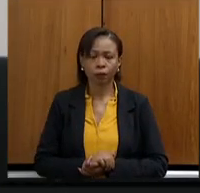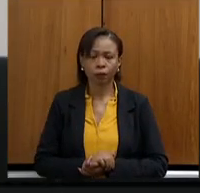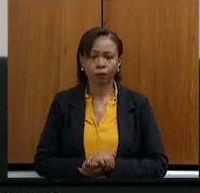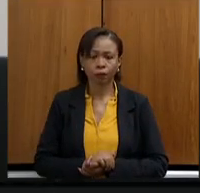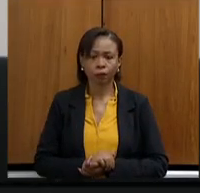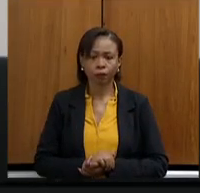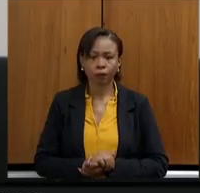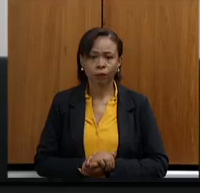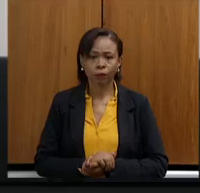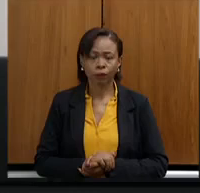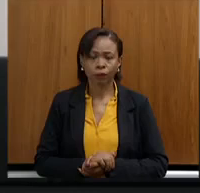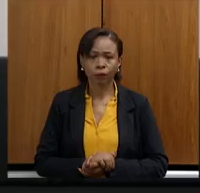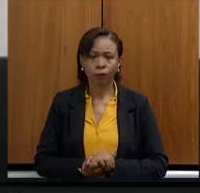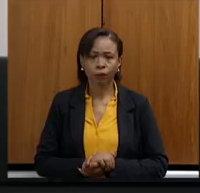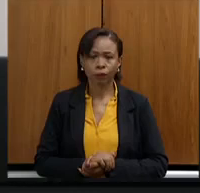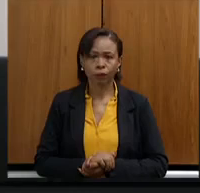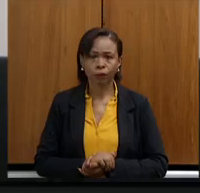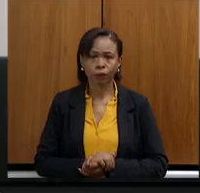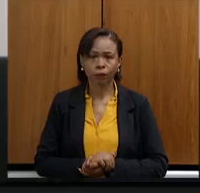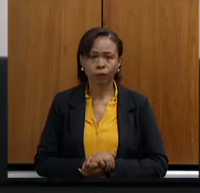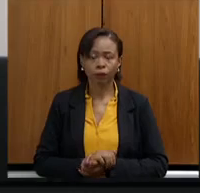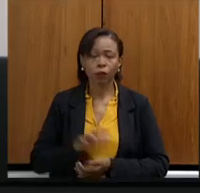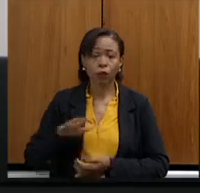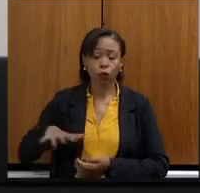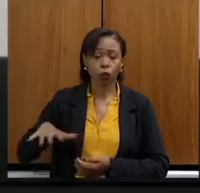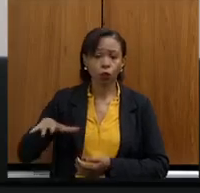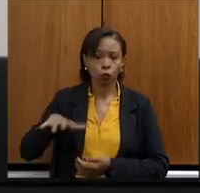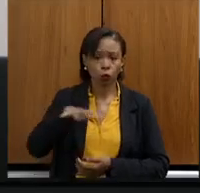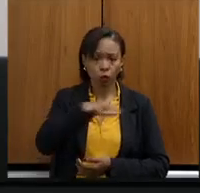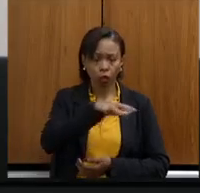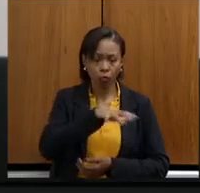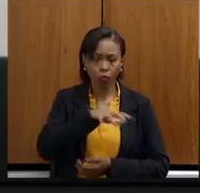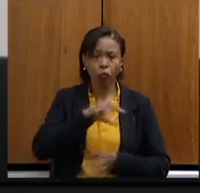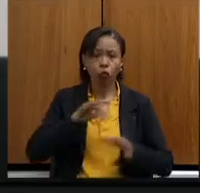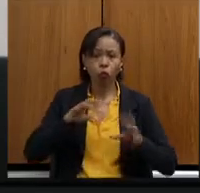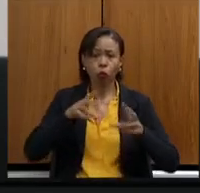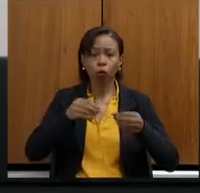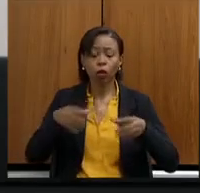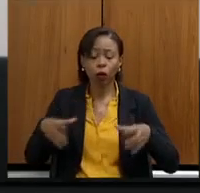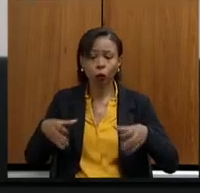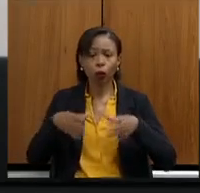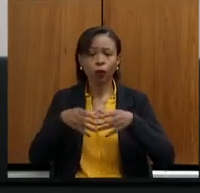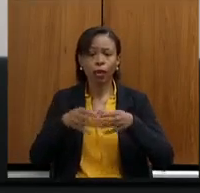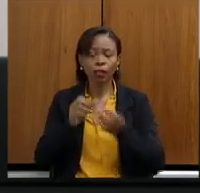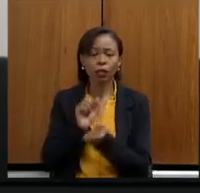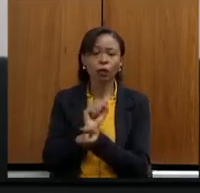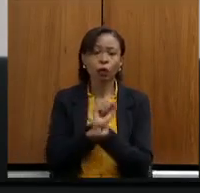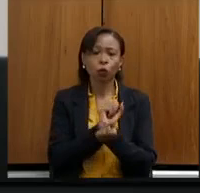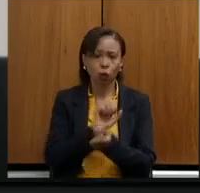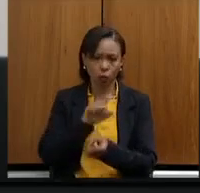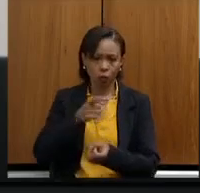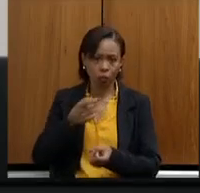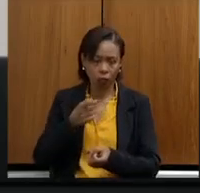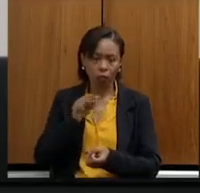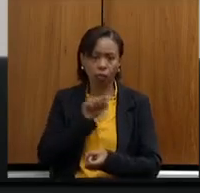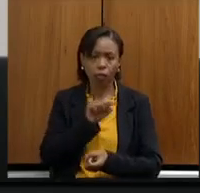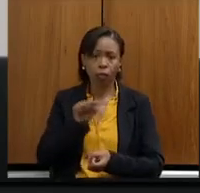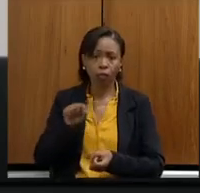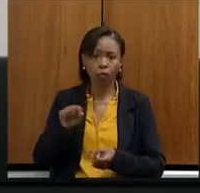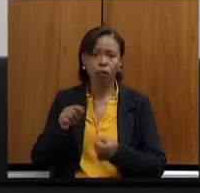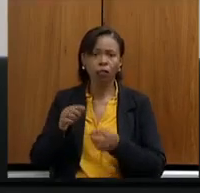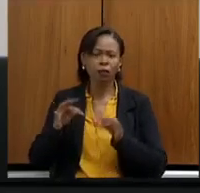Mutuca de Baixo, Lavrinha, Pacheco, Corrego do Brejo, Morro Redondo, Gravatá, Massacará,